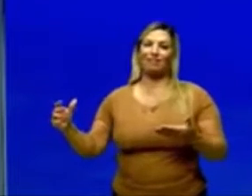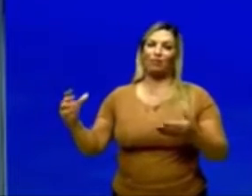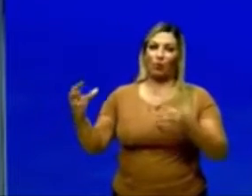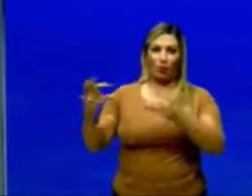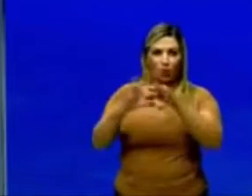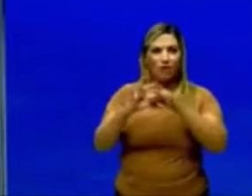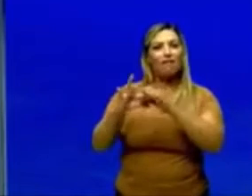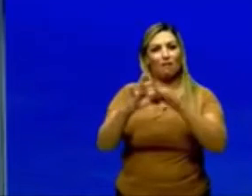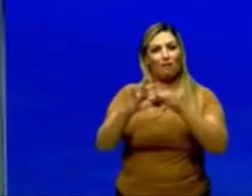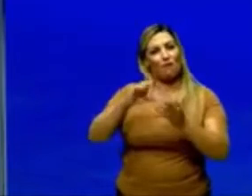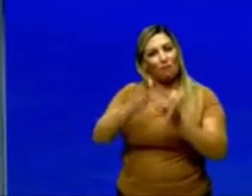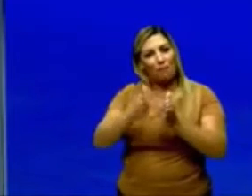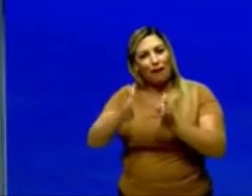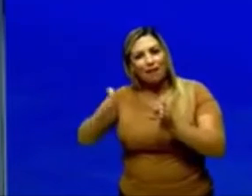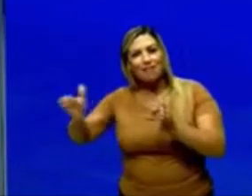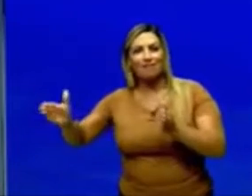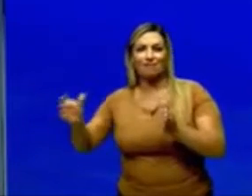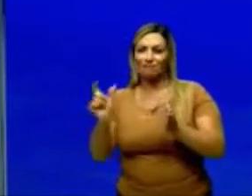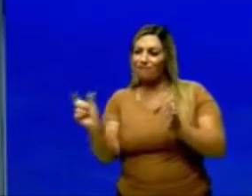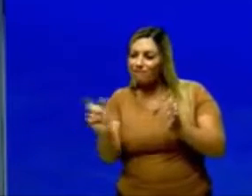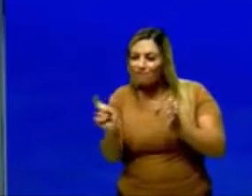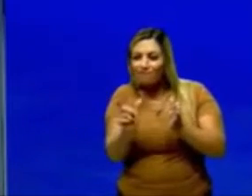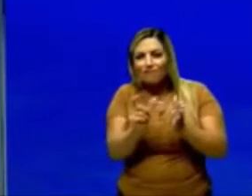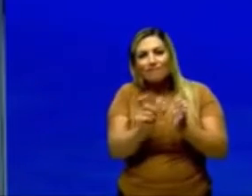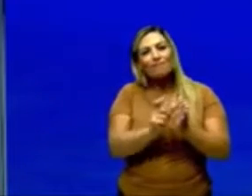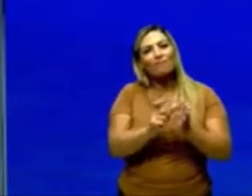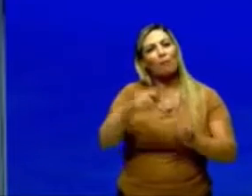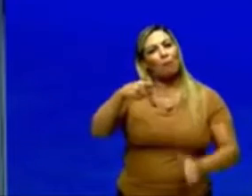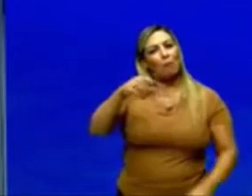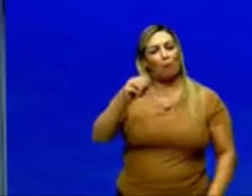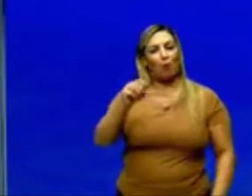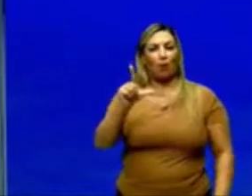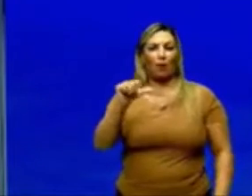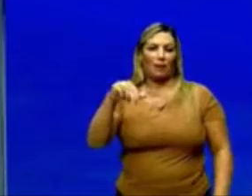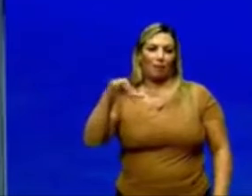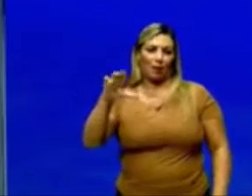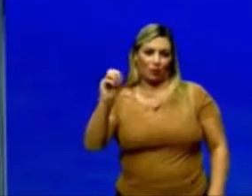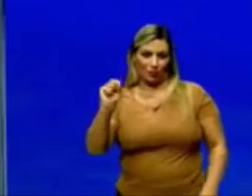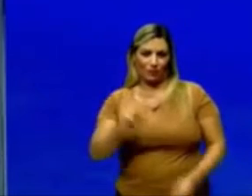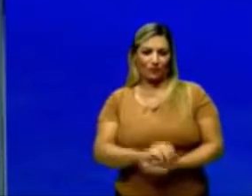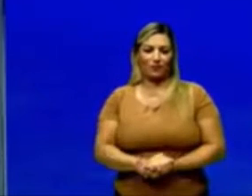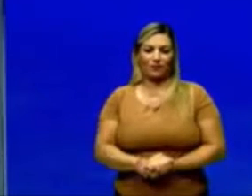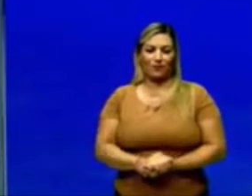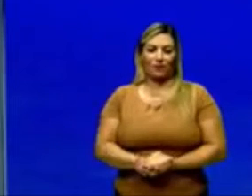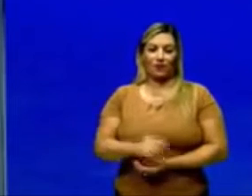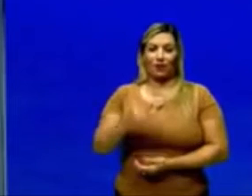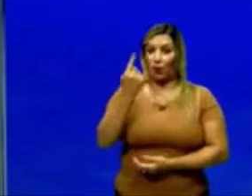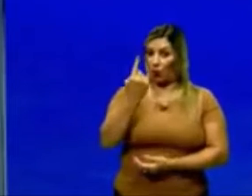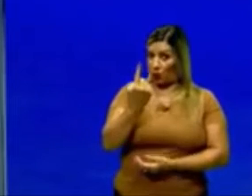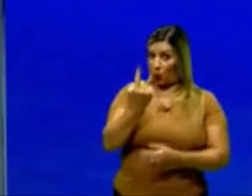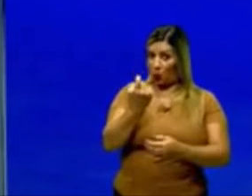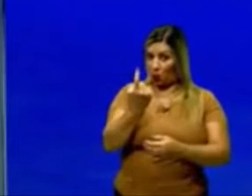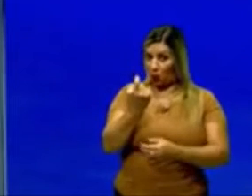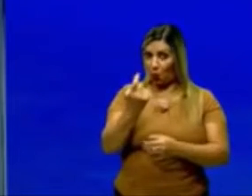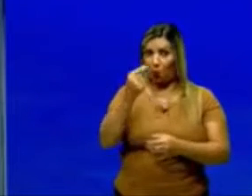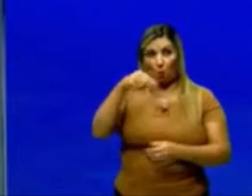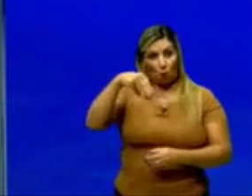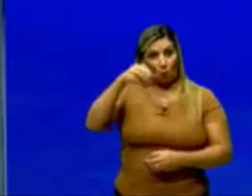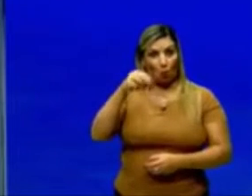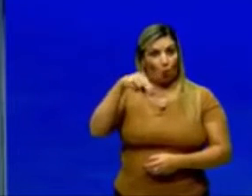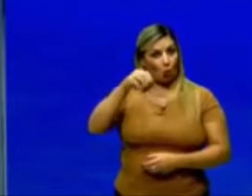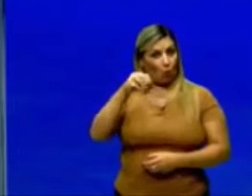E essa macromolécula é o que eu vou chamar de polímero. Então olha só, eu tenho monômeros e esses monômeros, então,